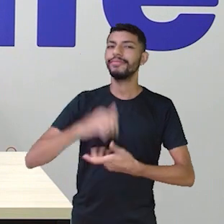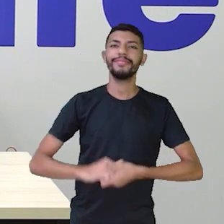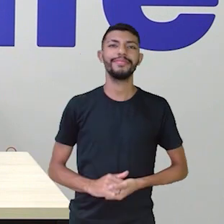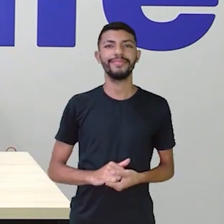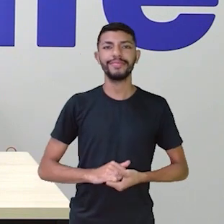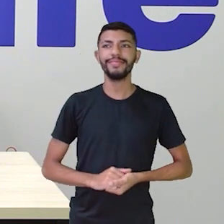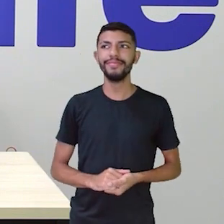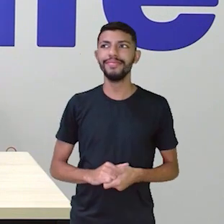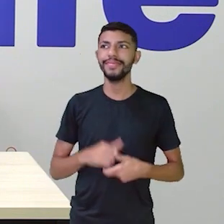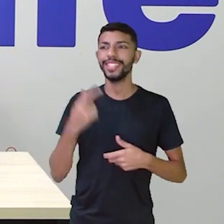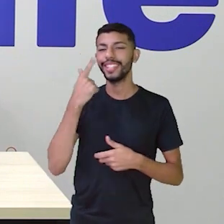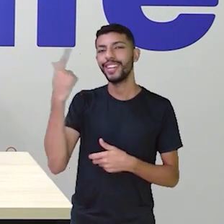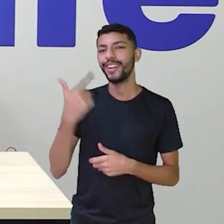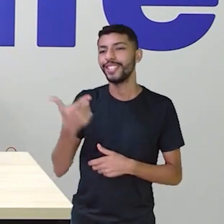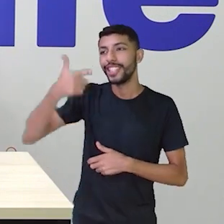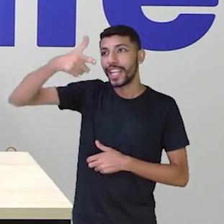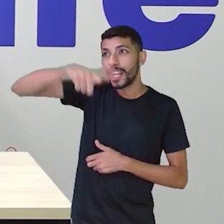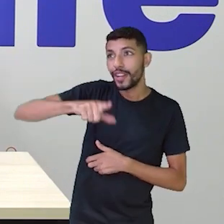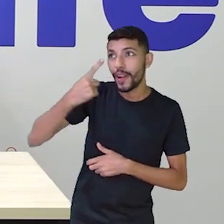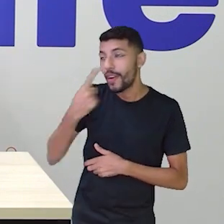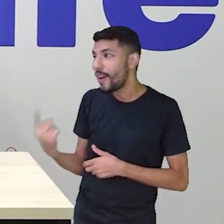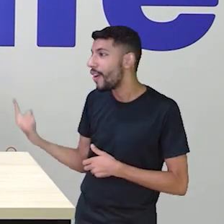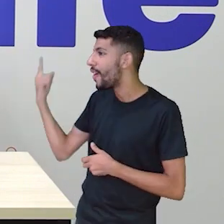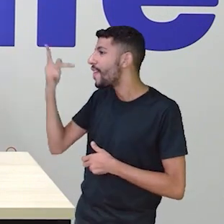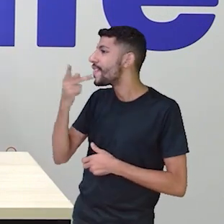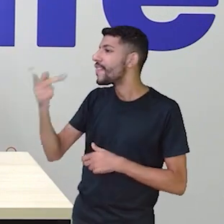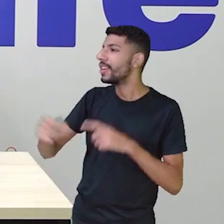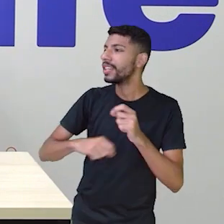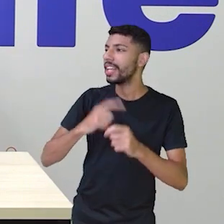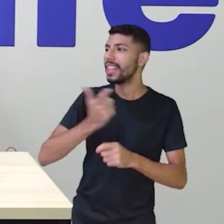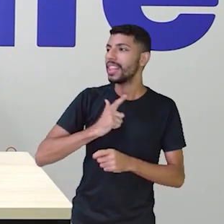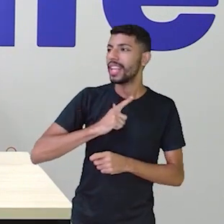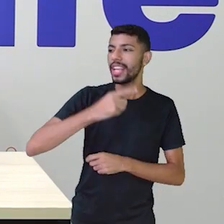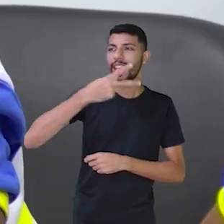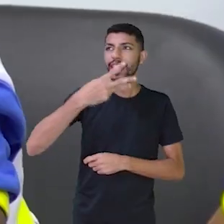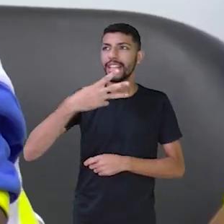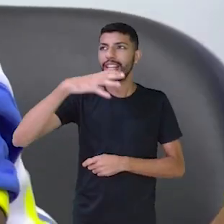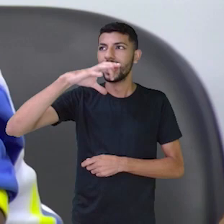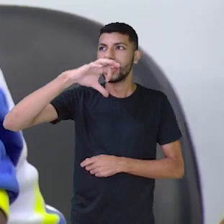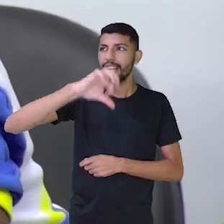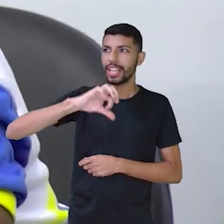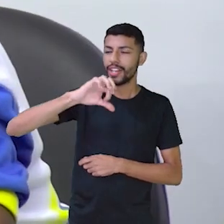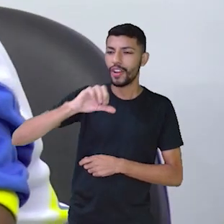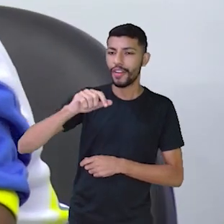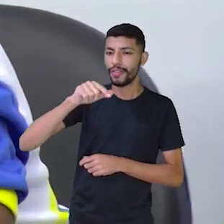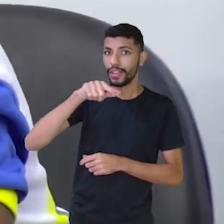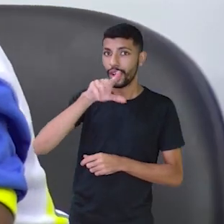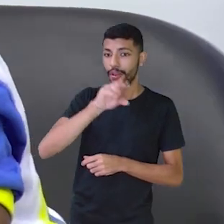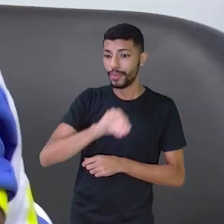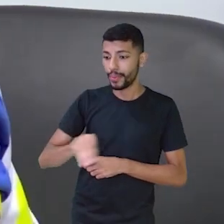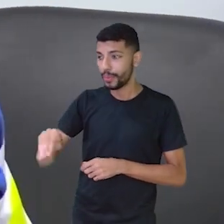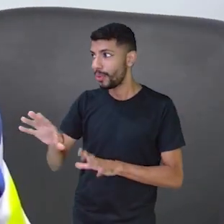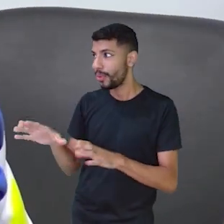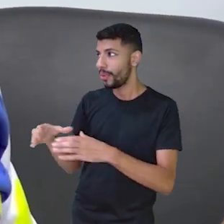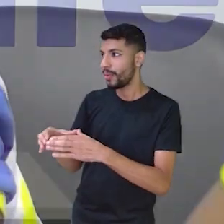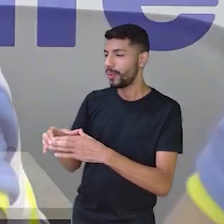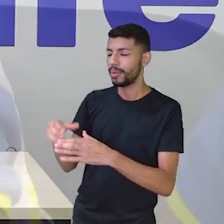O probleminha, mais uma vez, eu estou dizendo que tem 39 crianças. Dessas 39,